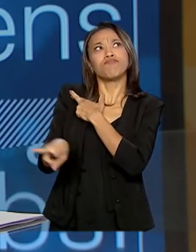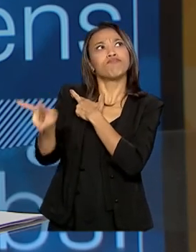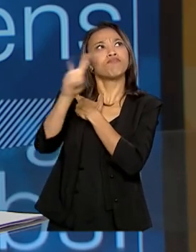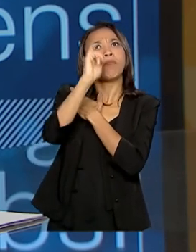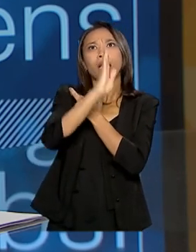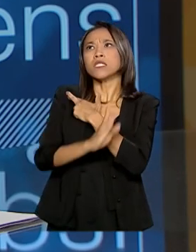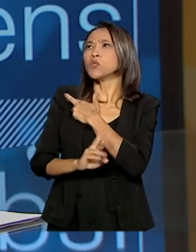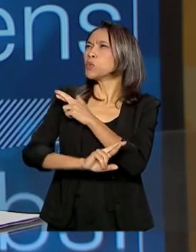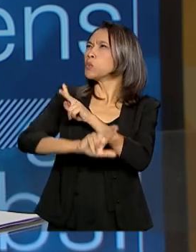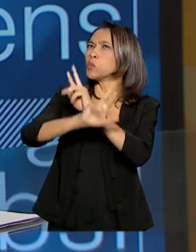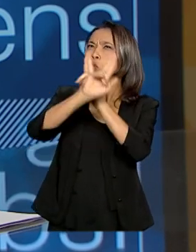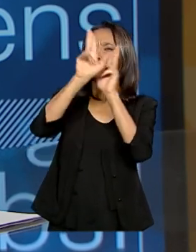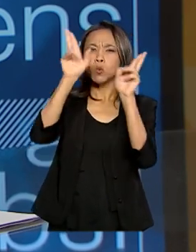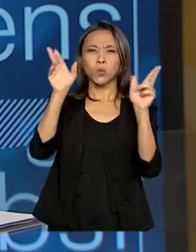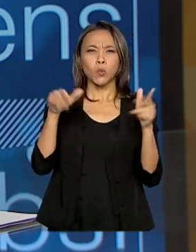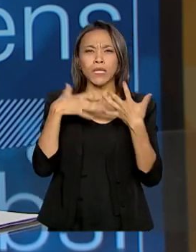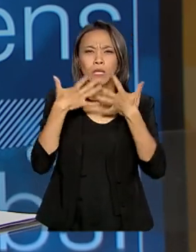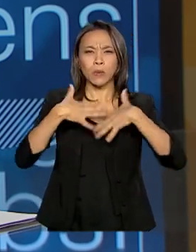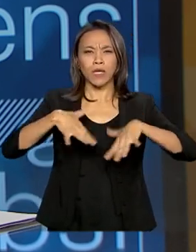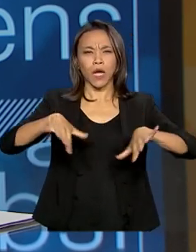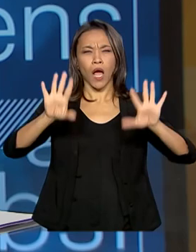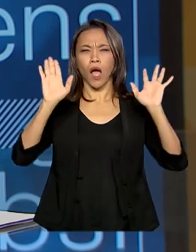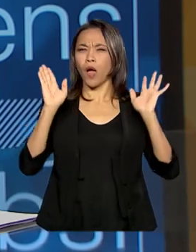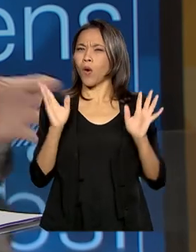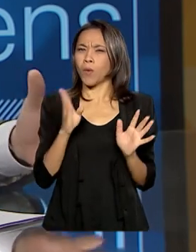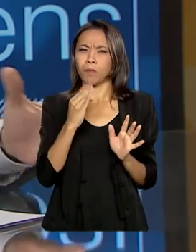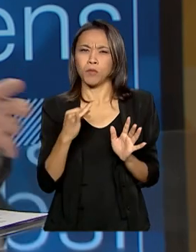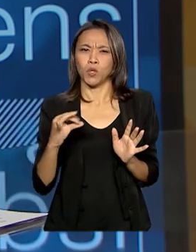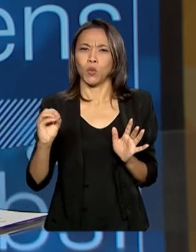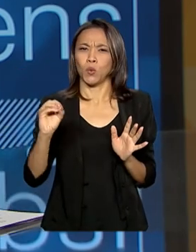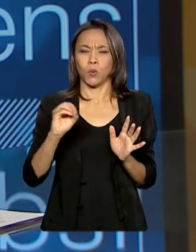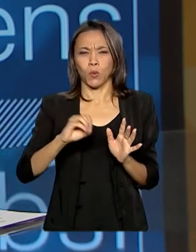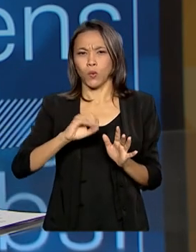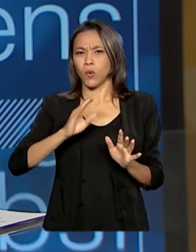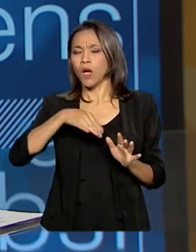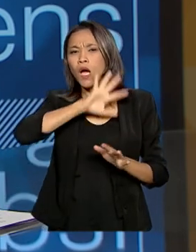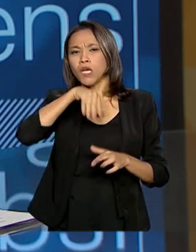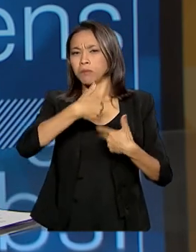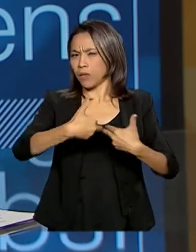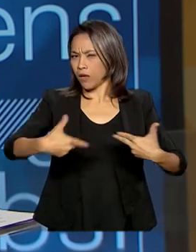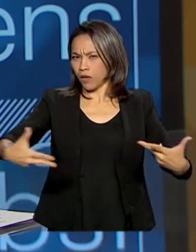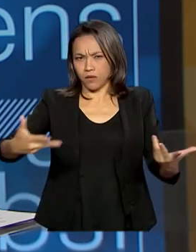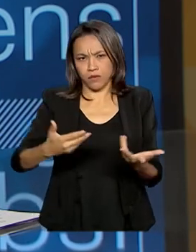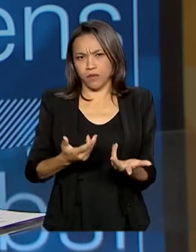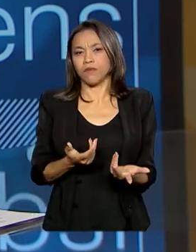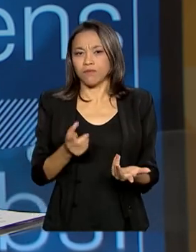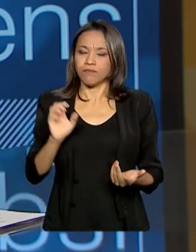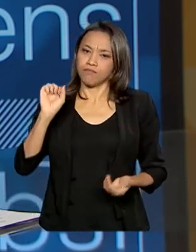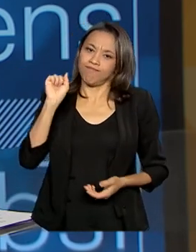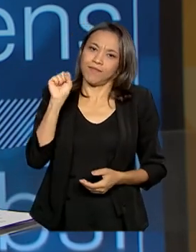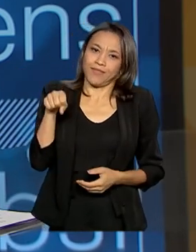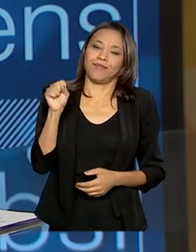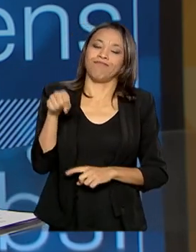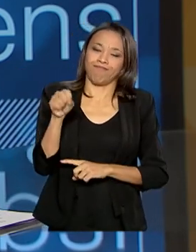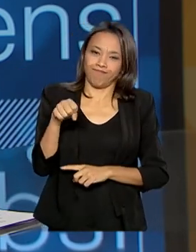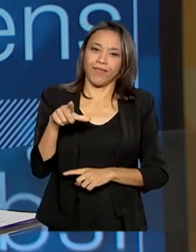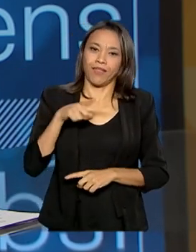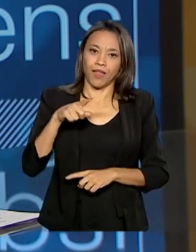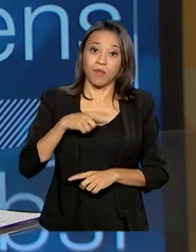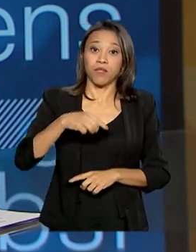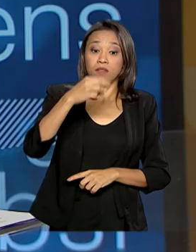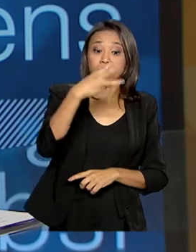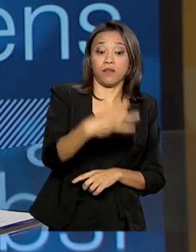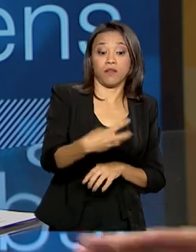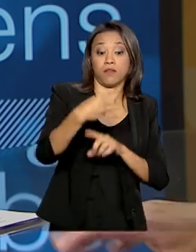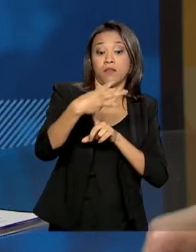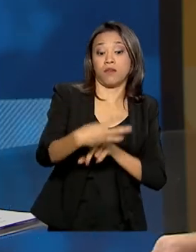tanta diversidade natural, biológica, de seres vivos e espécies vegetais? Sim, sim. Nós temos 334